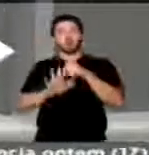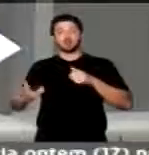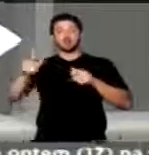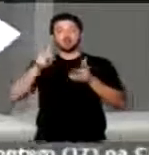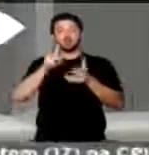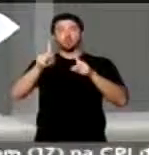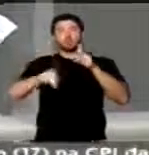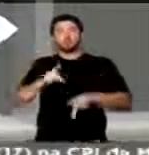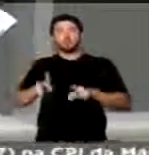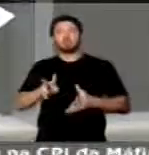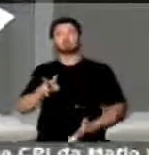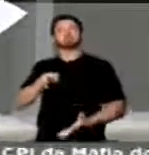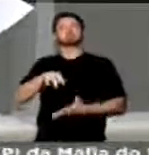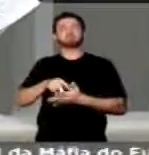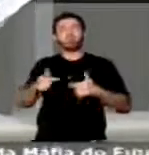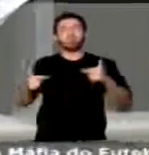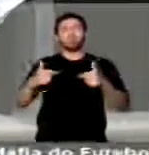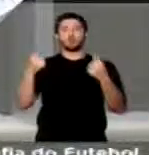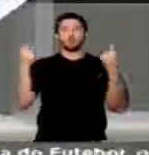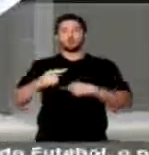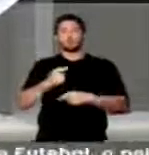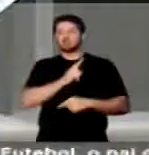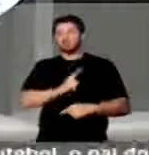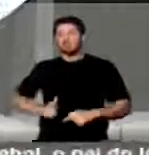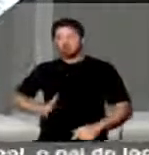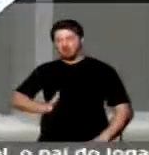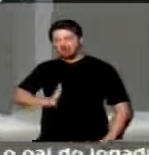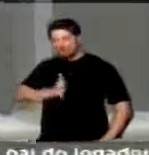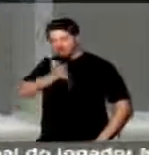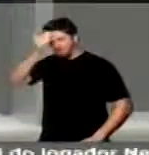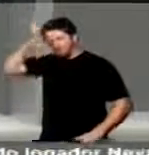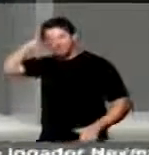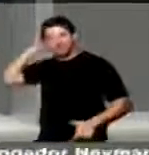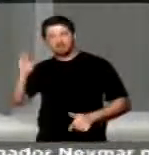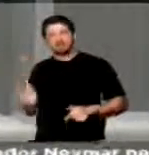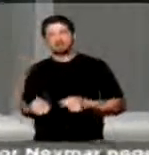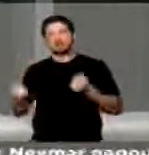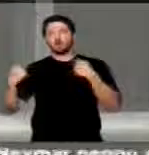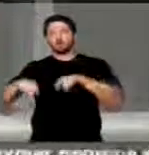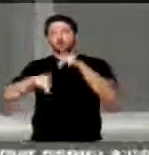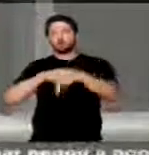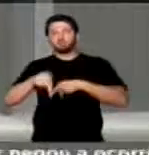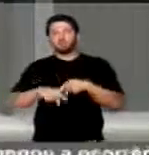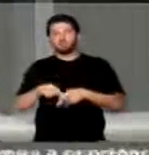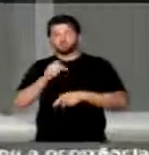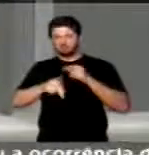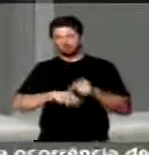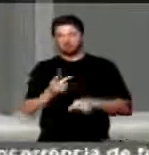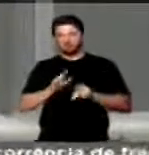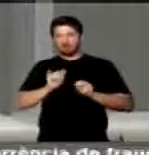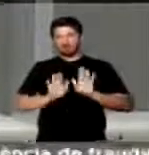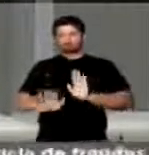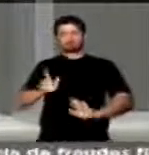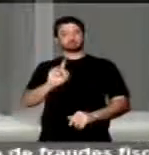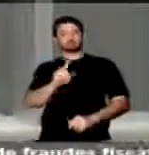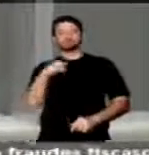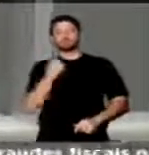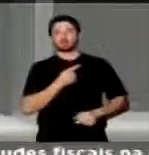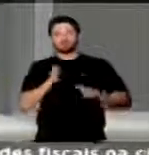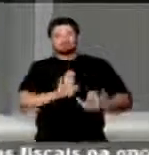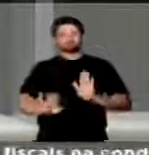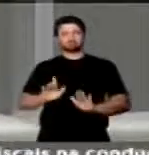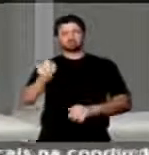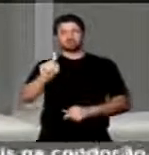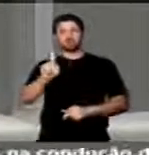levanta contra esse governo temerário, que prejudica o povo. O povo não irá recuar. Nós não iremos